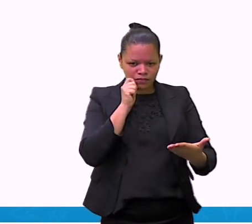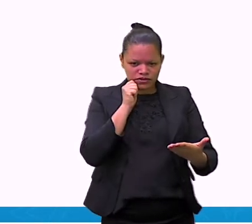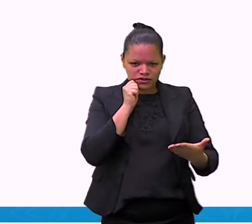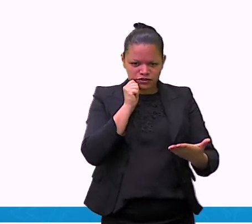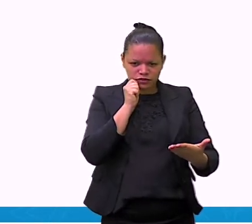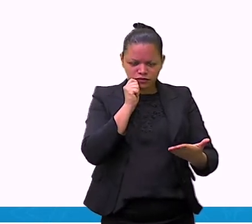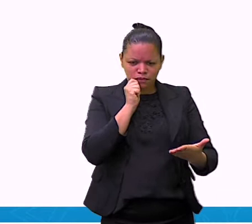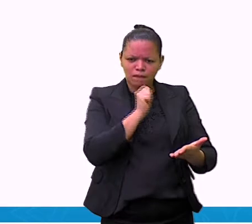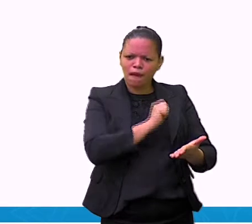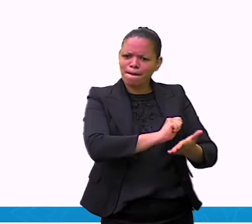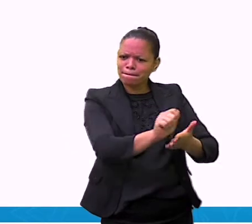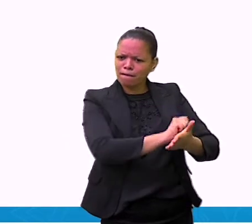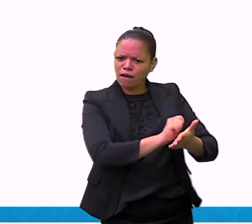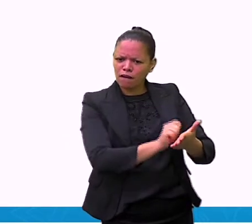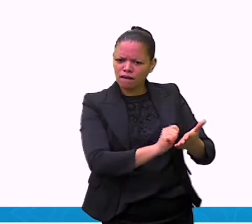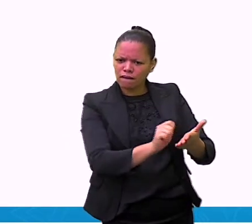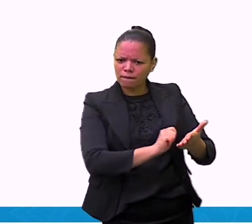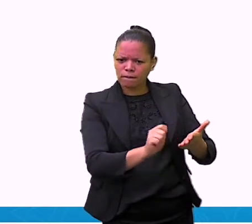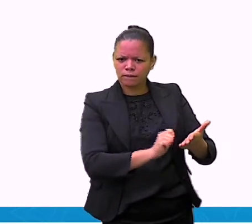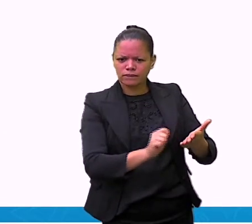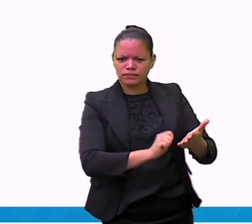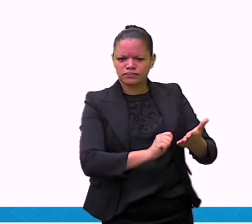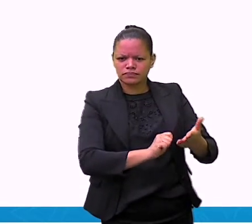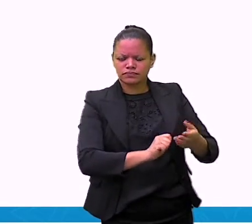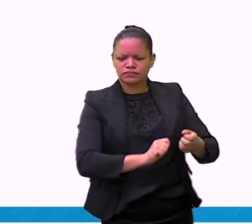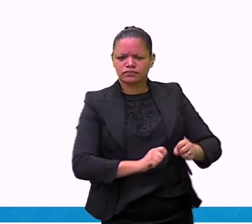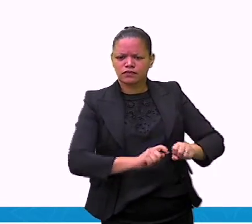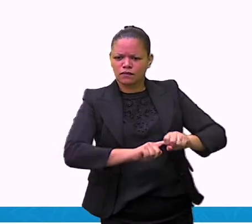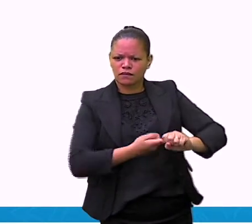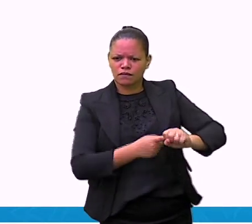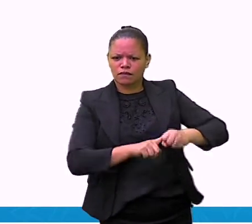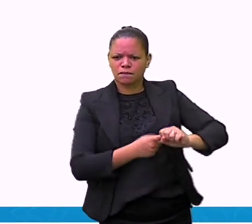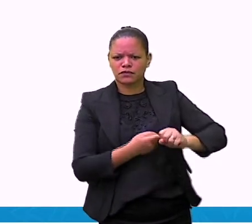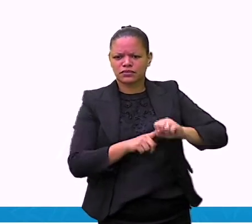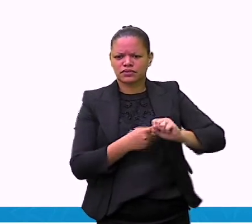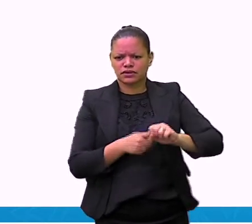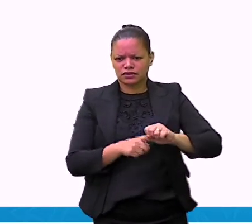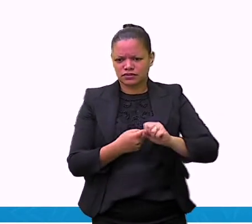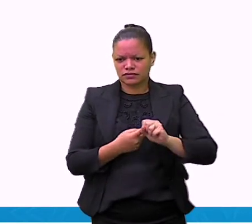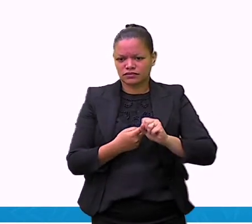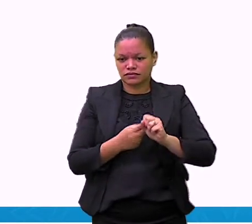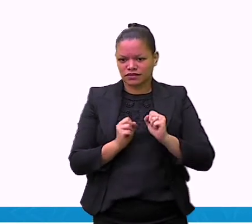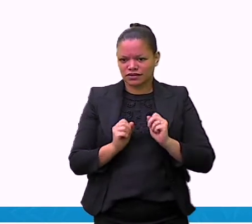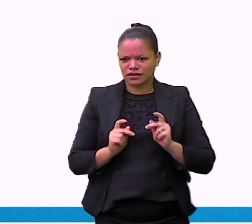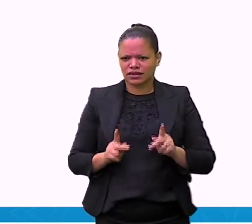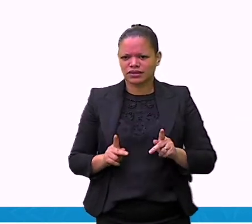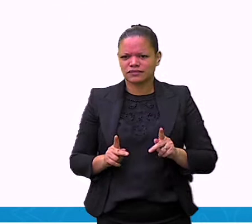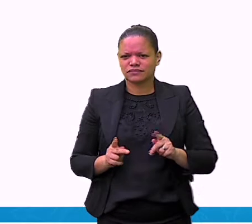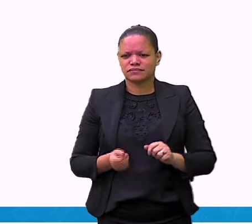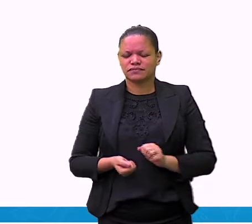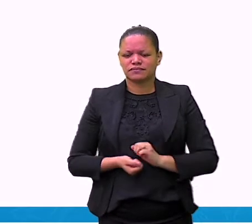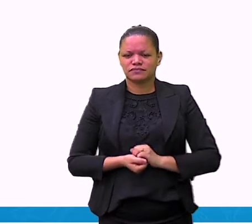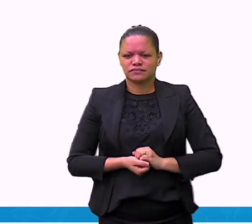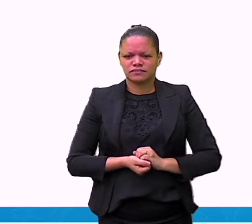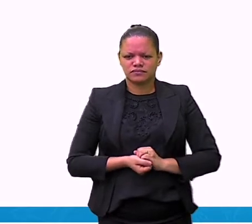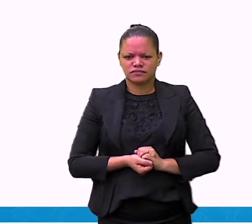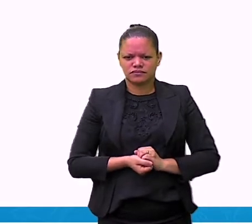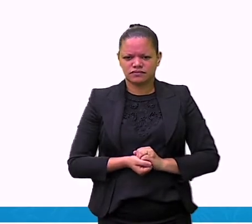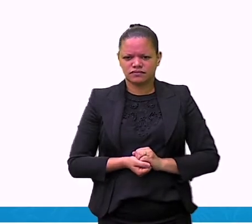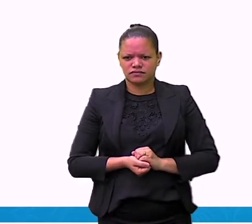a borracha e um apontador, caso você precise usar.